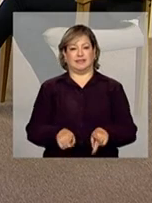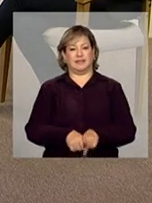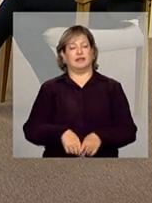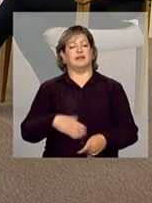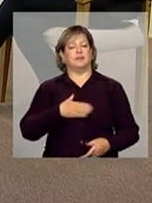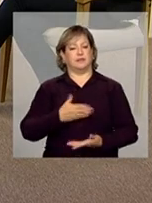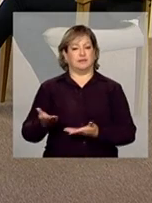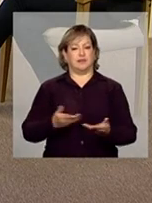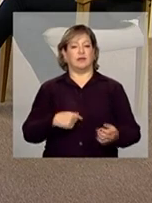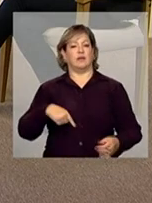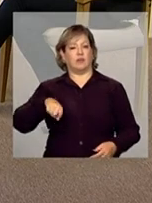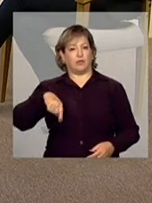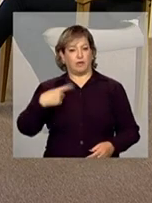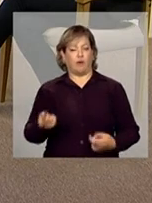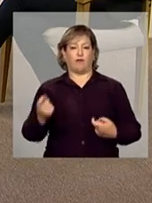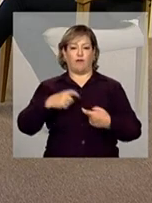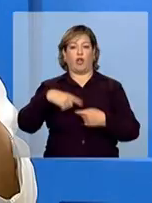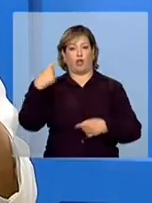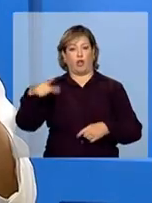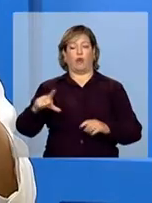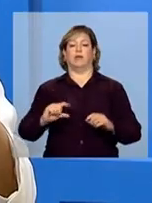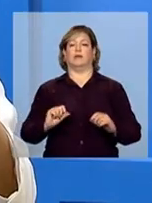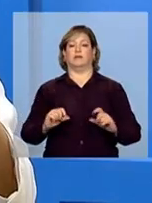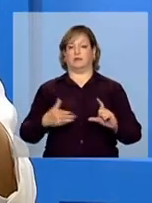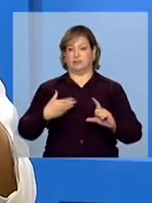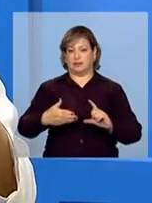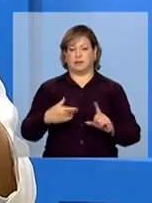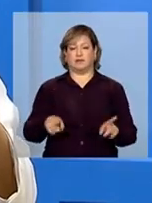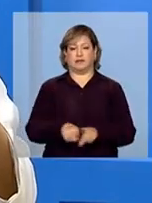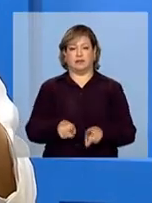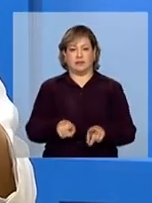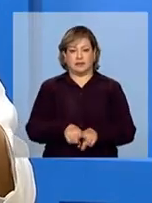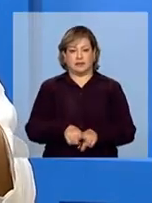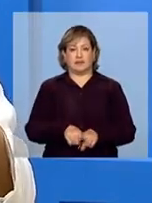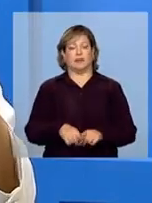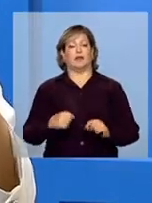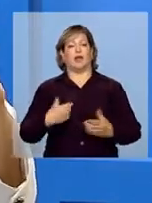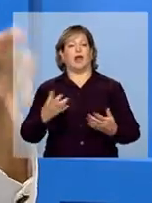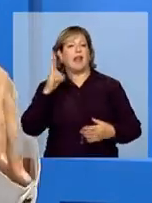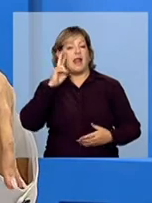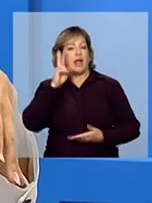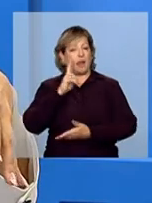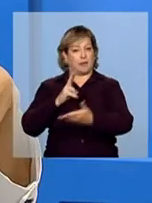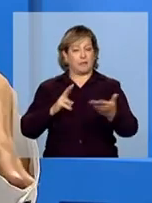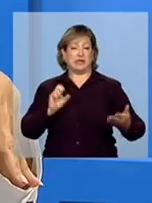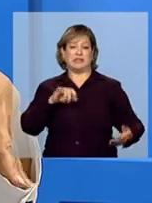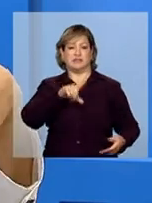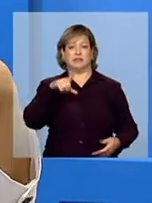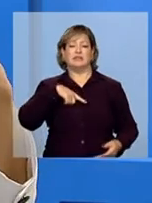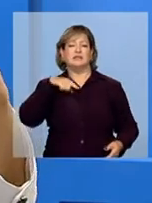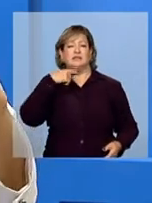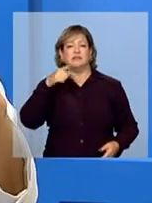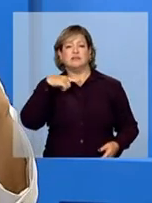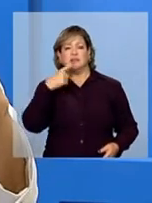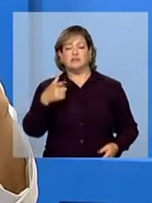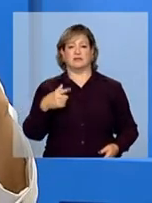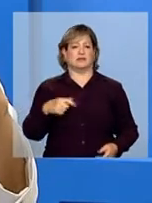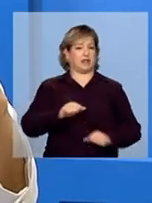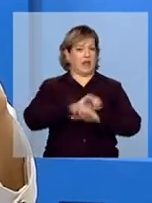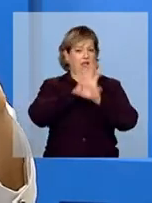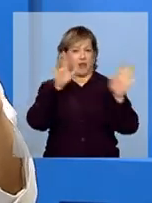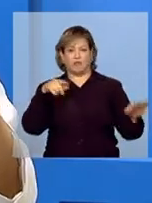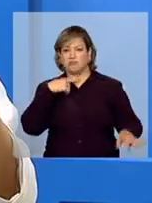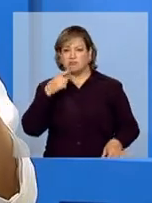-vindos. Logo a gente volta com uma nova teleconferência. E eu quero lembrar você, gente, que se alguma dúvida ficou para trás, ela não foi